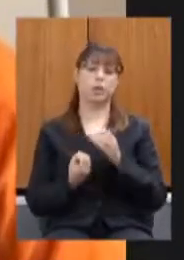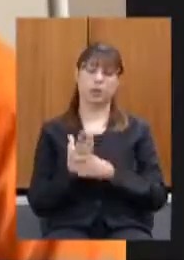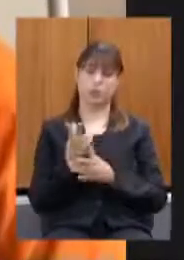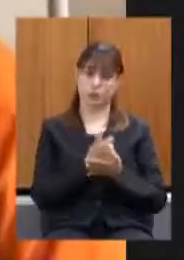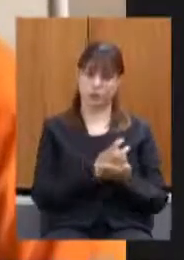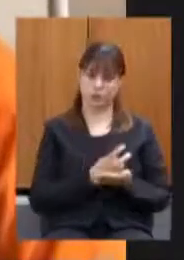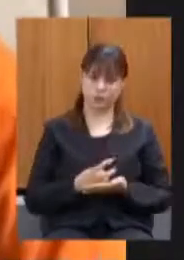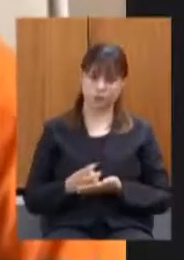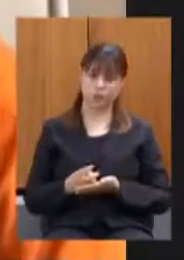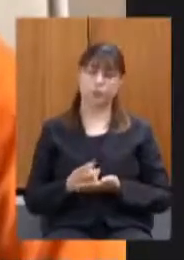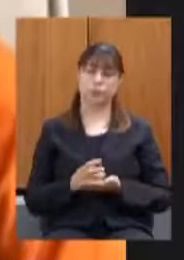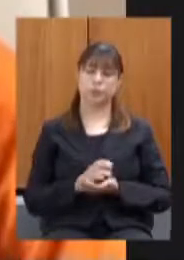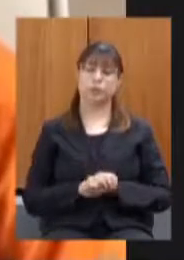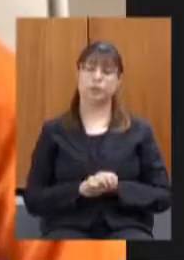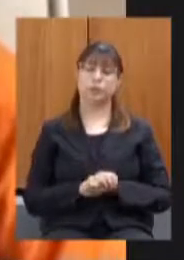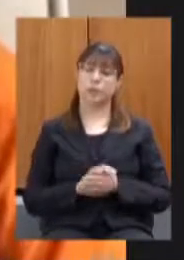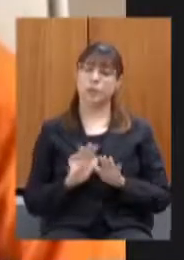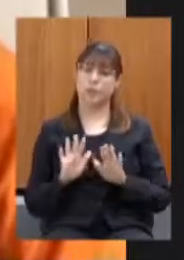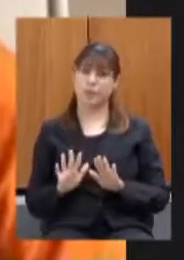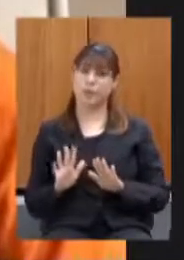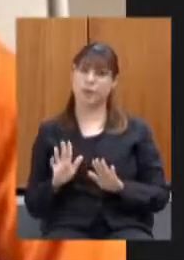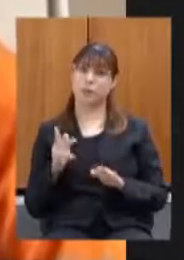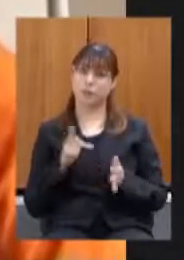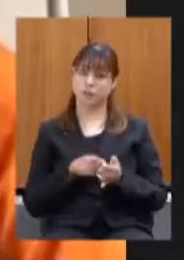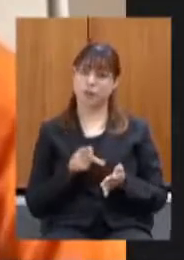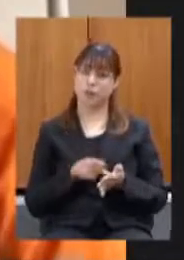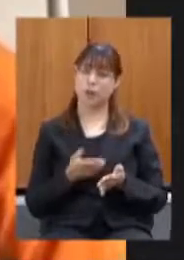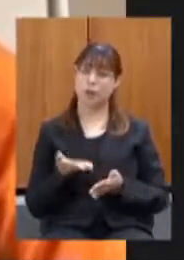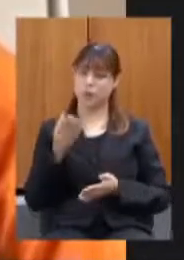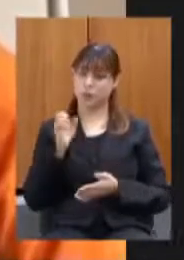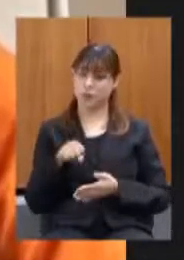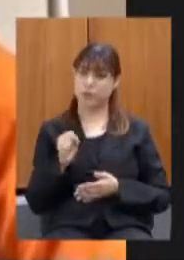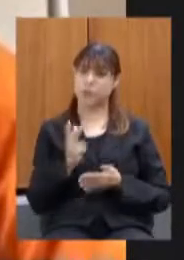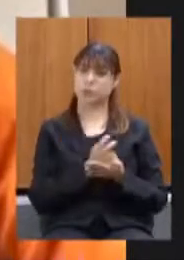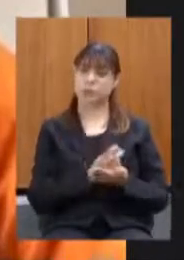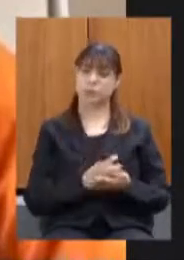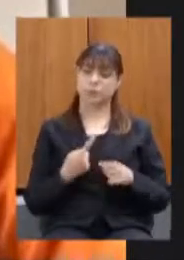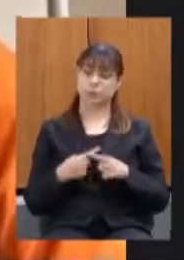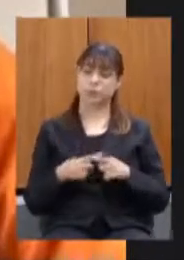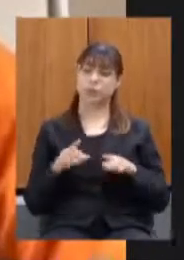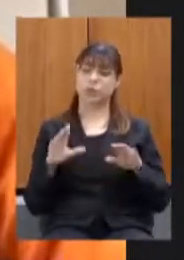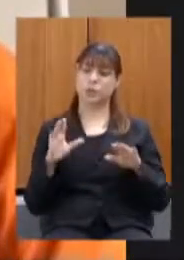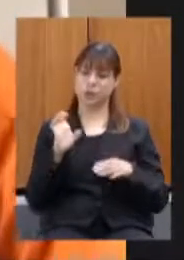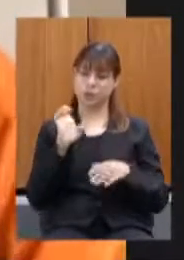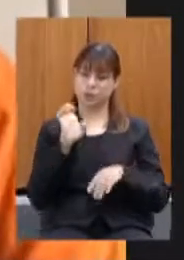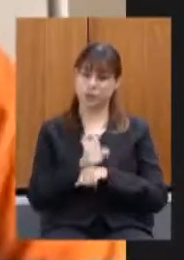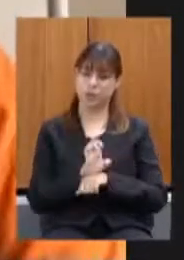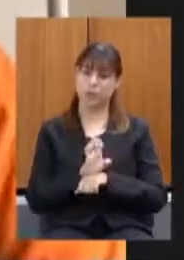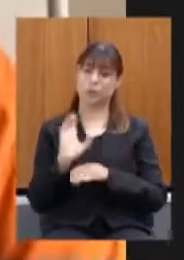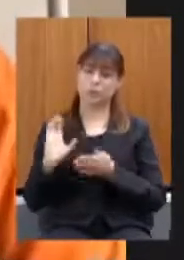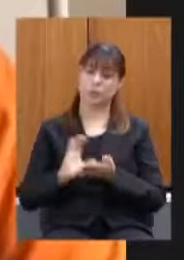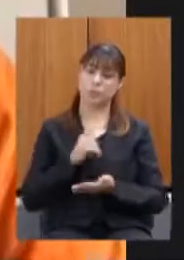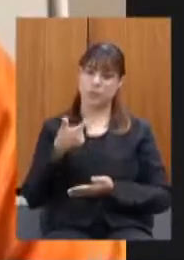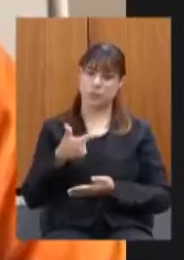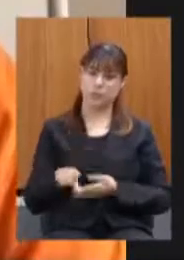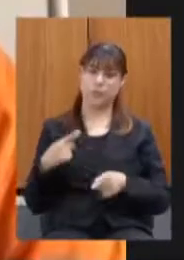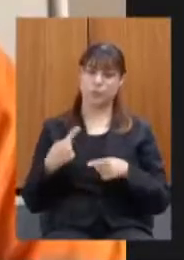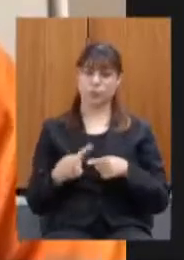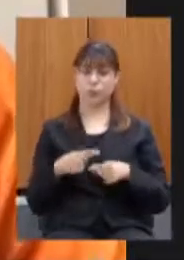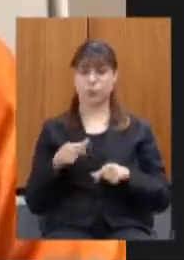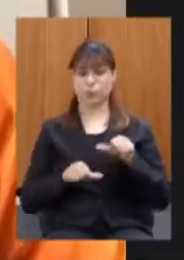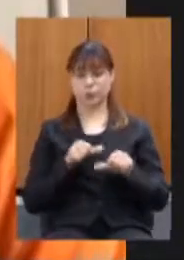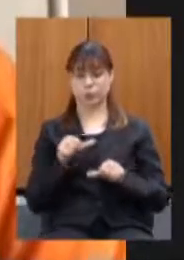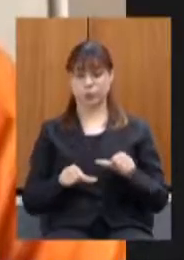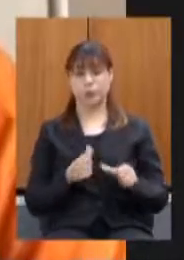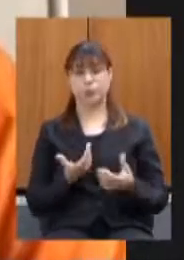então de fato houve um aumento de carga tributária pois o Estado vai arrecadar mais uma vez que ele altera o